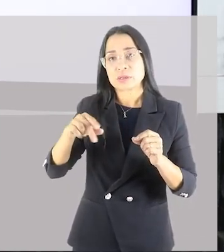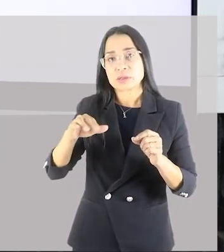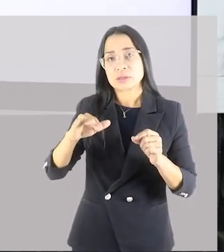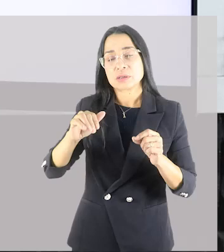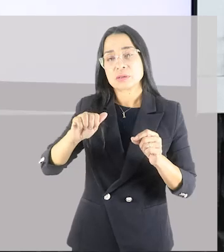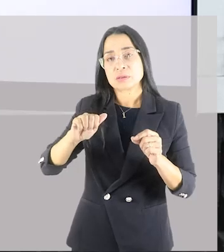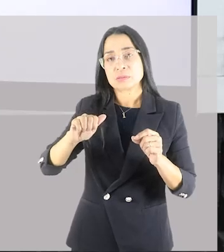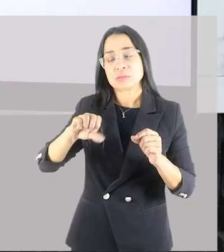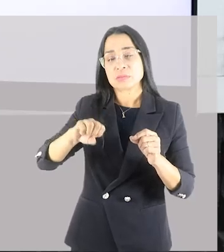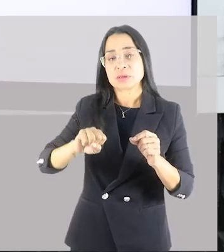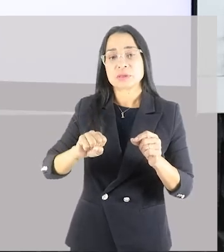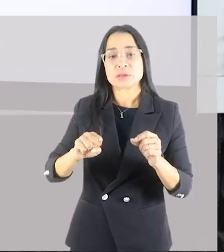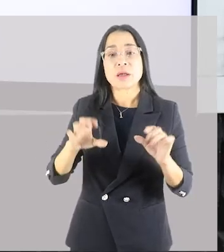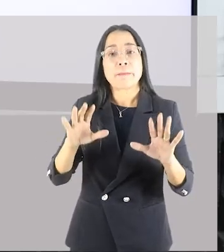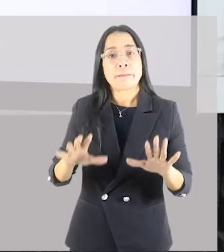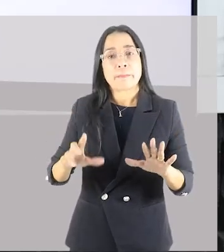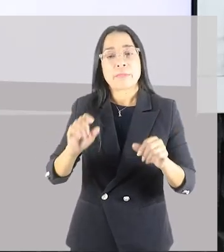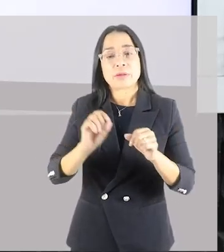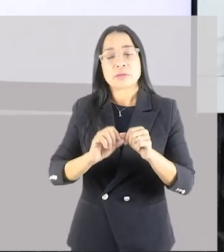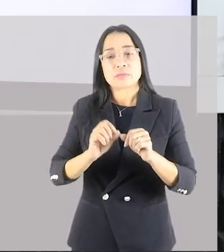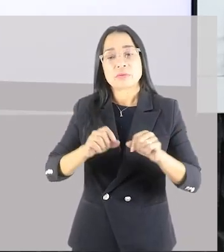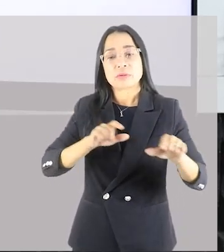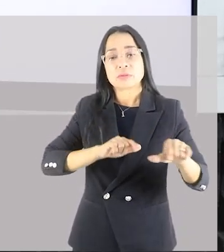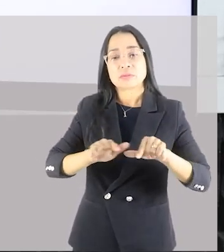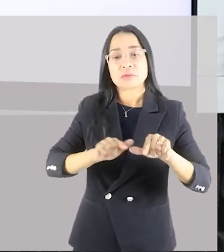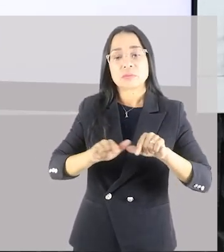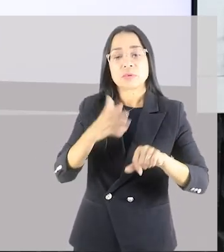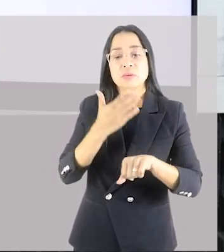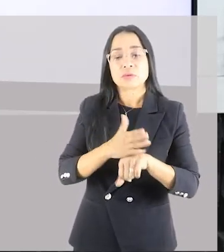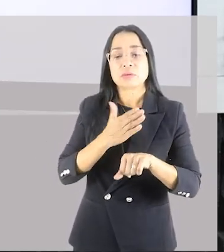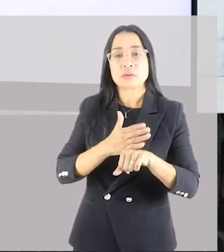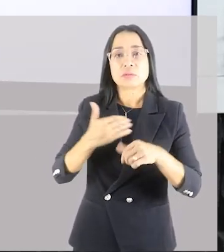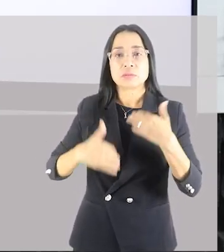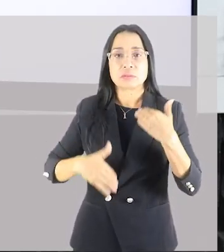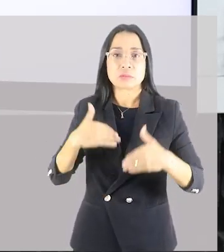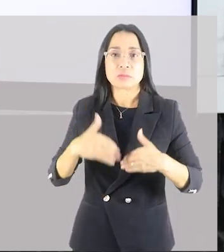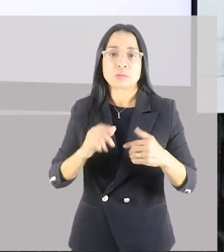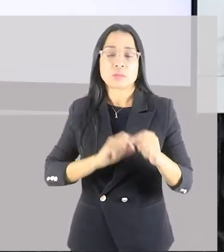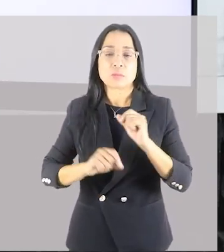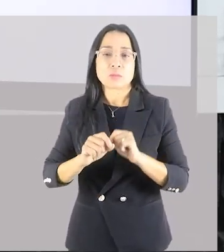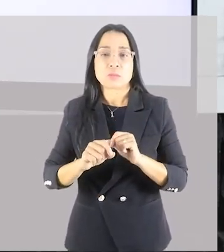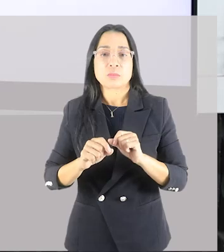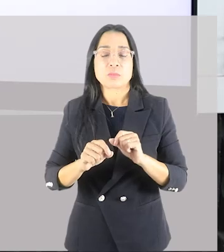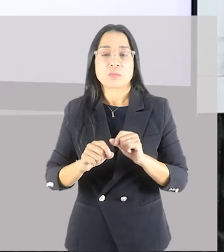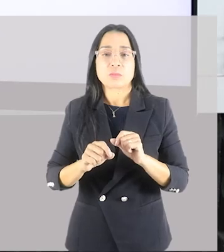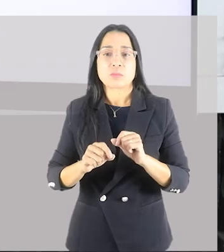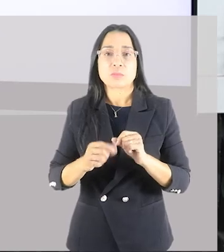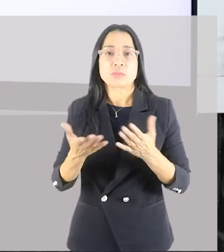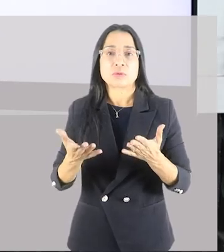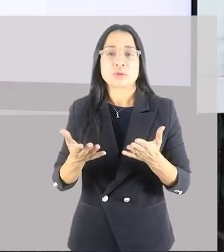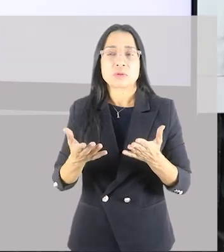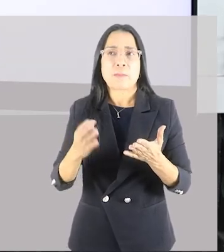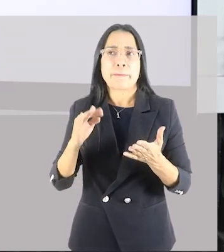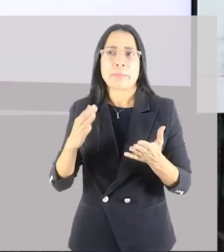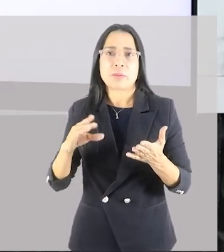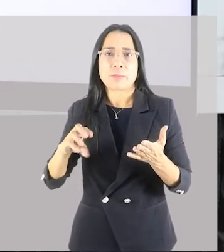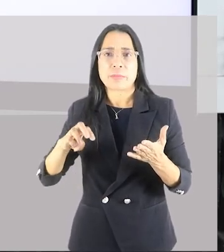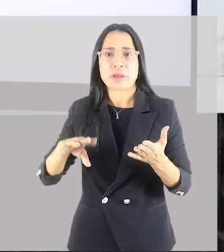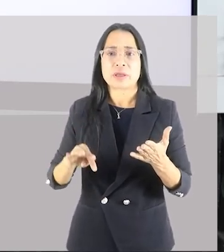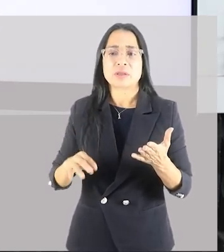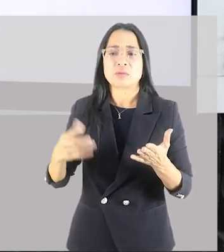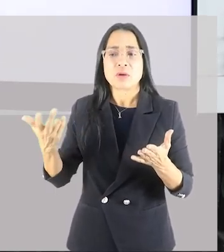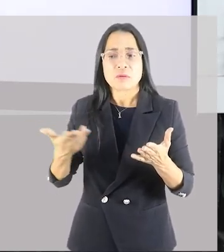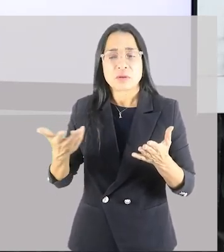Ele é lento. Porém, ele fez um trabalho de treinamento físico, onde ele inseriu exercícios priométricos, trabalho de velocidade.